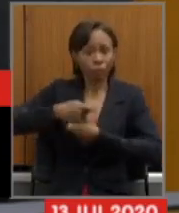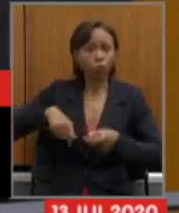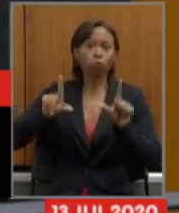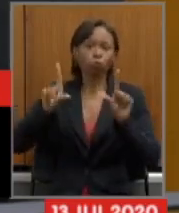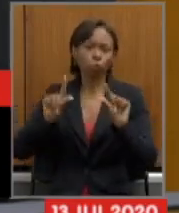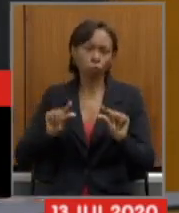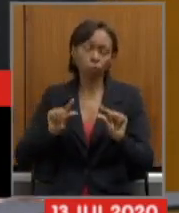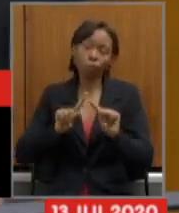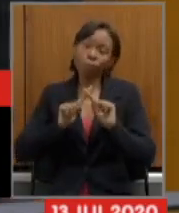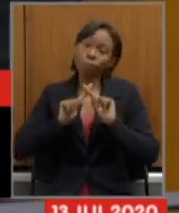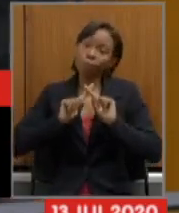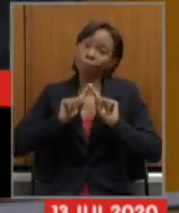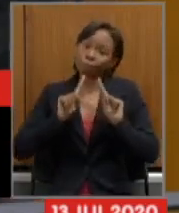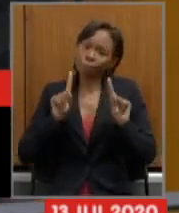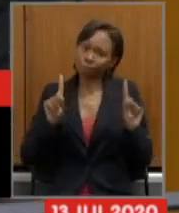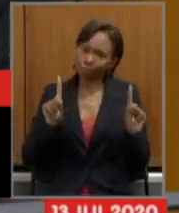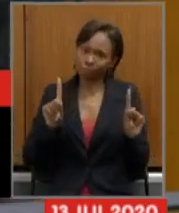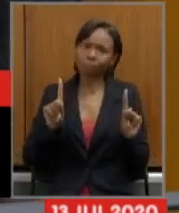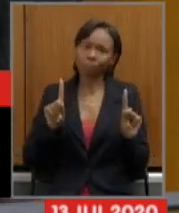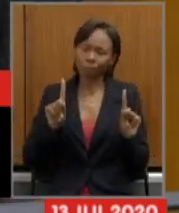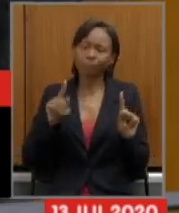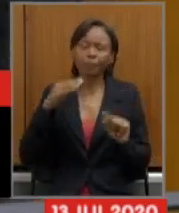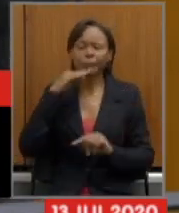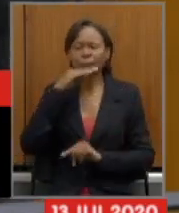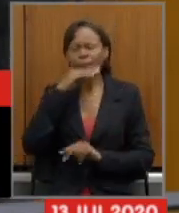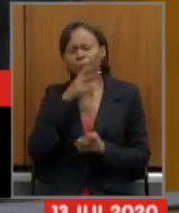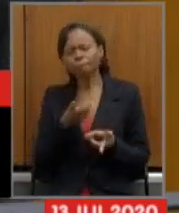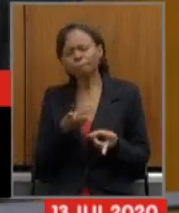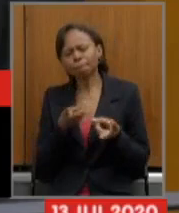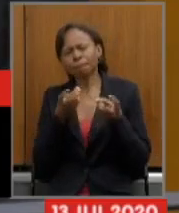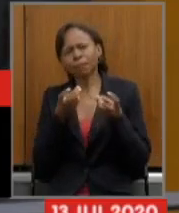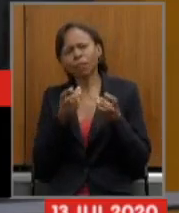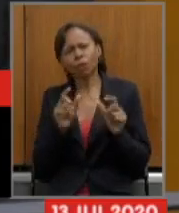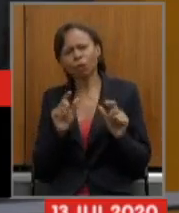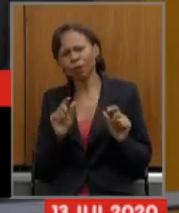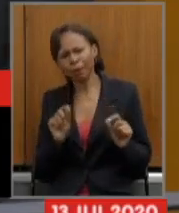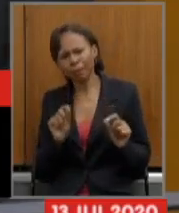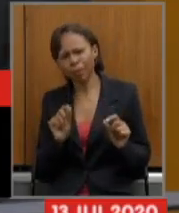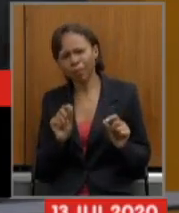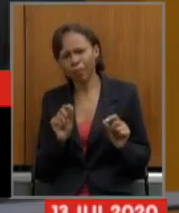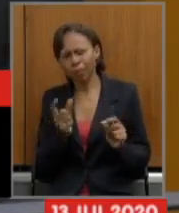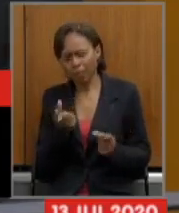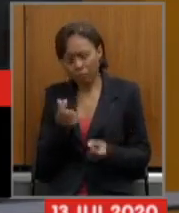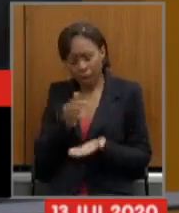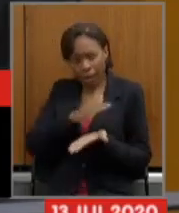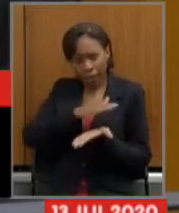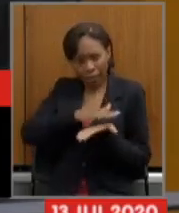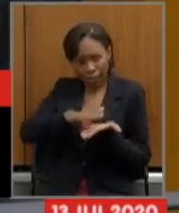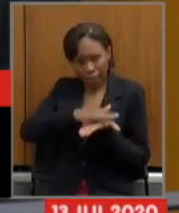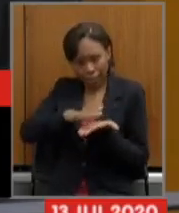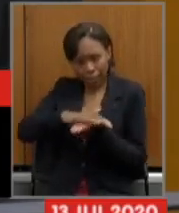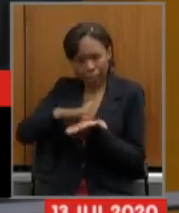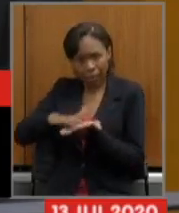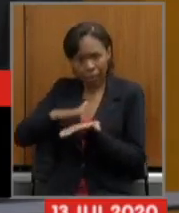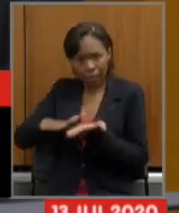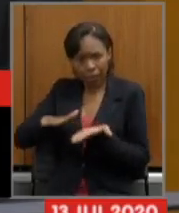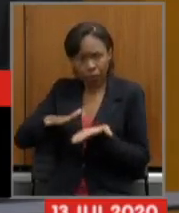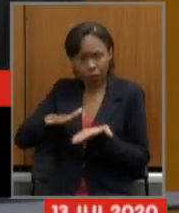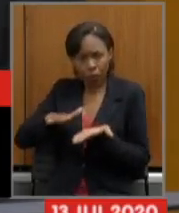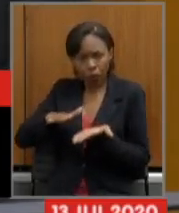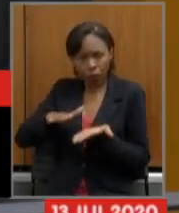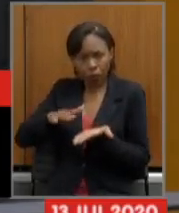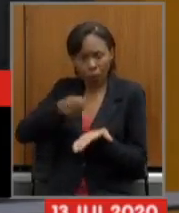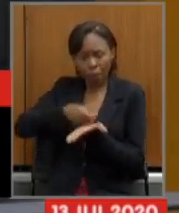mas nós percebemos que a despesa com pessoal inativo,